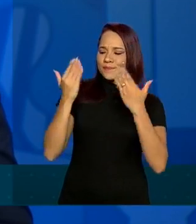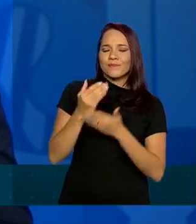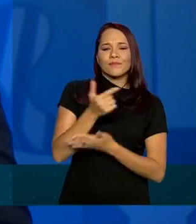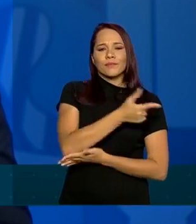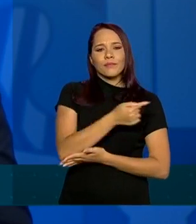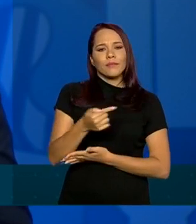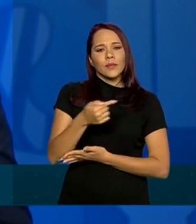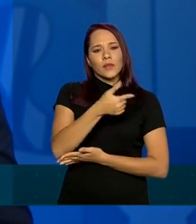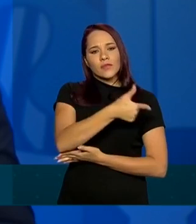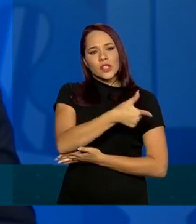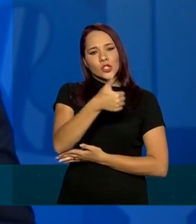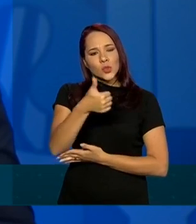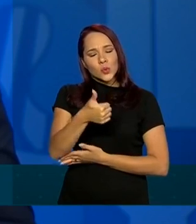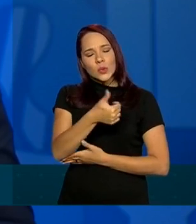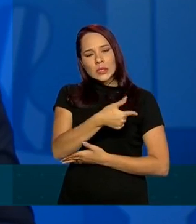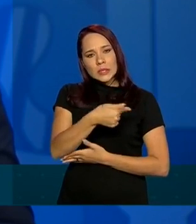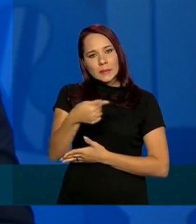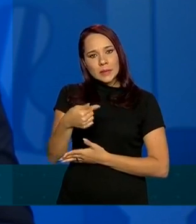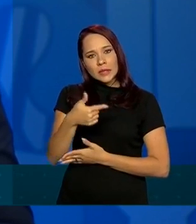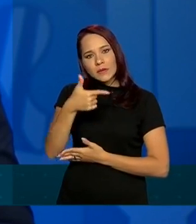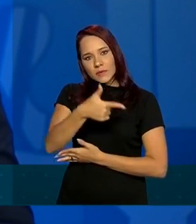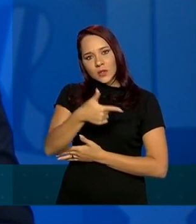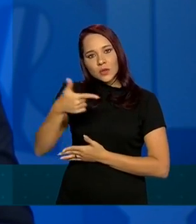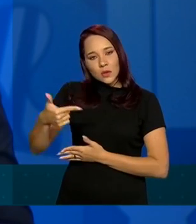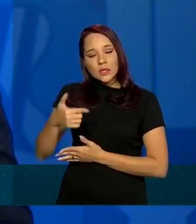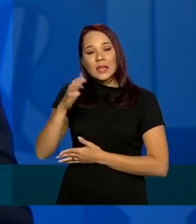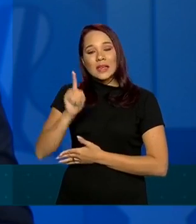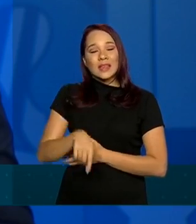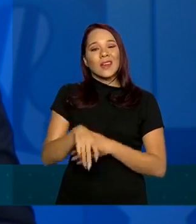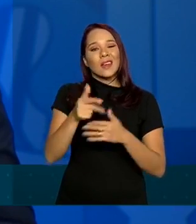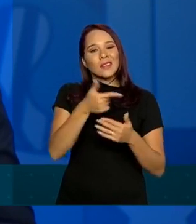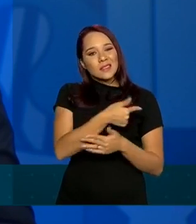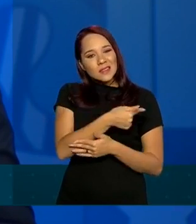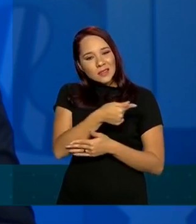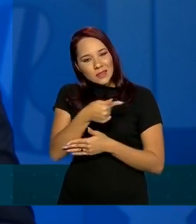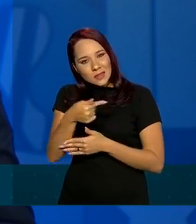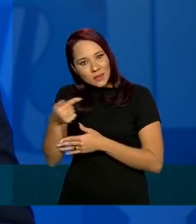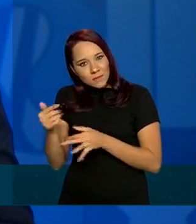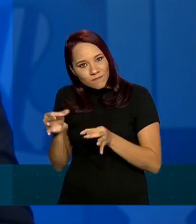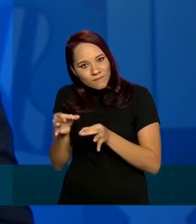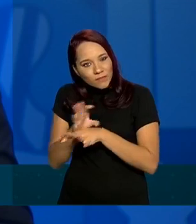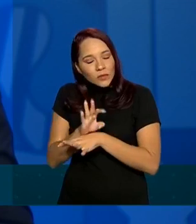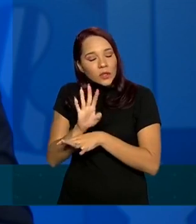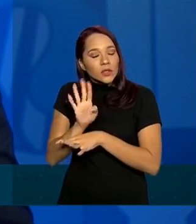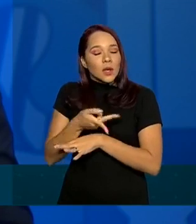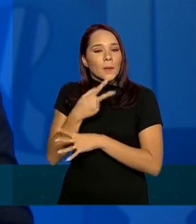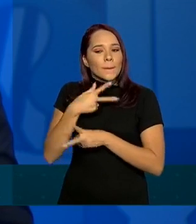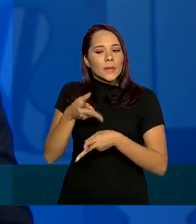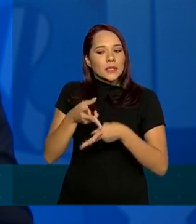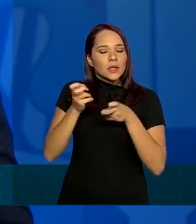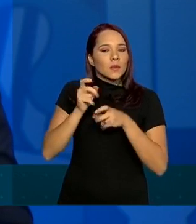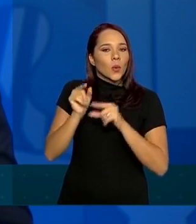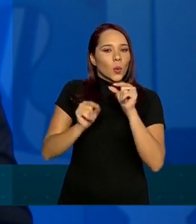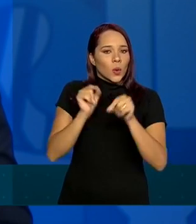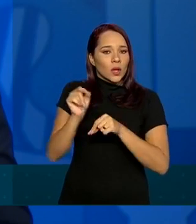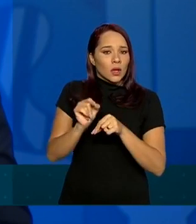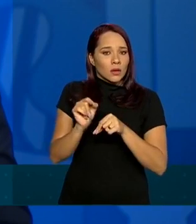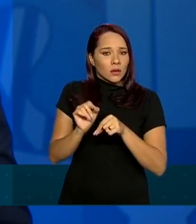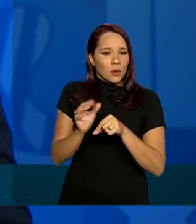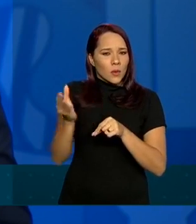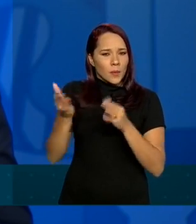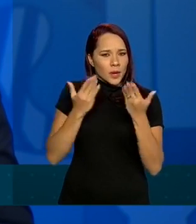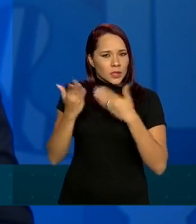21 e 22, que são as semanas fechadas, a gente ainda percebe, em termos de casos confirmados